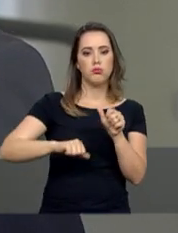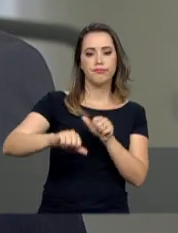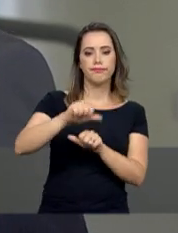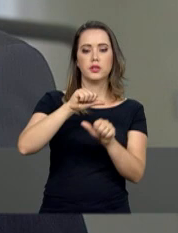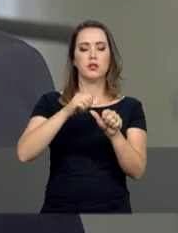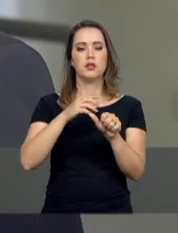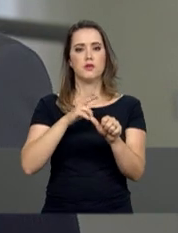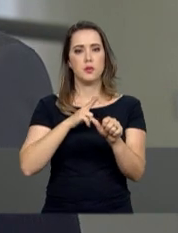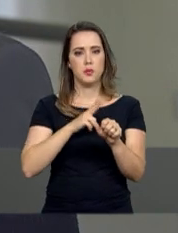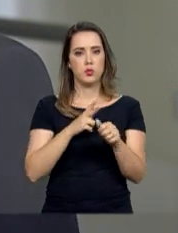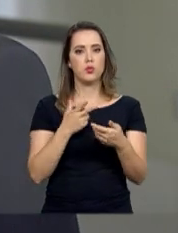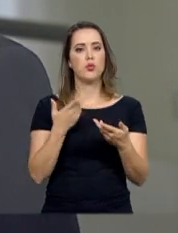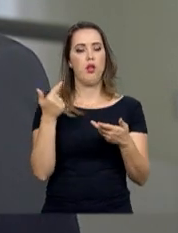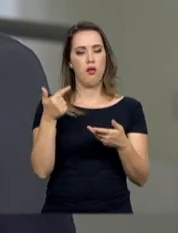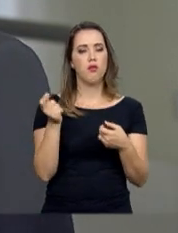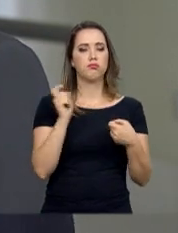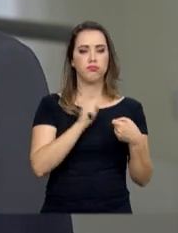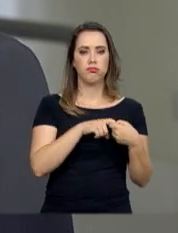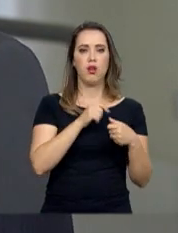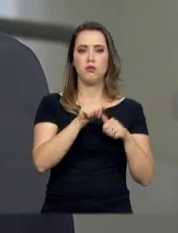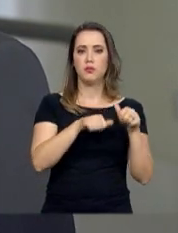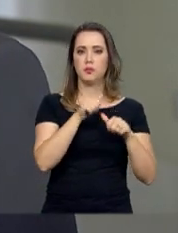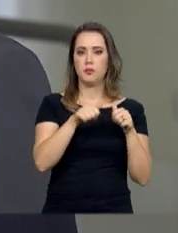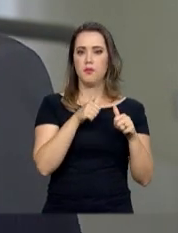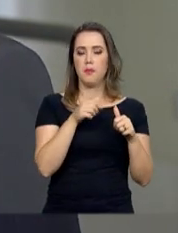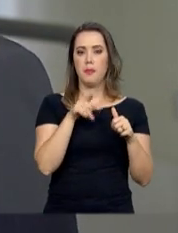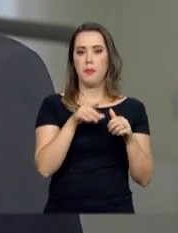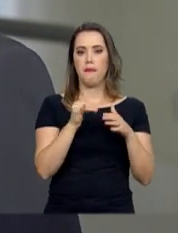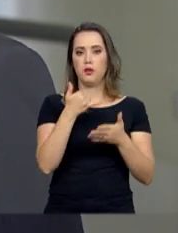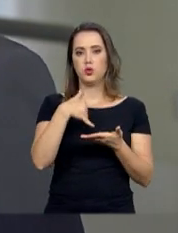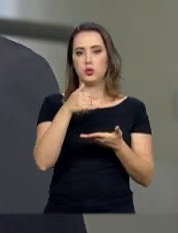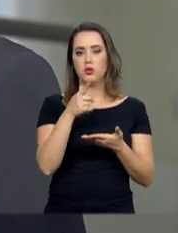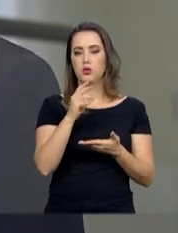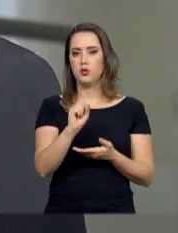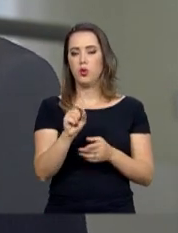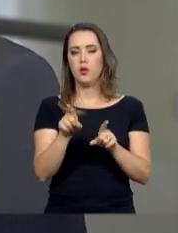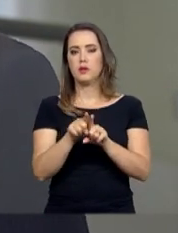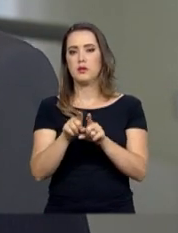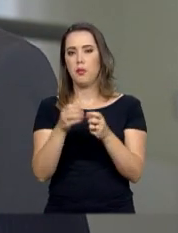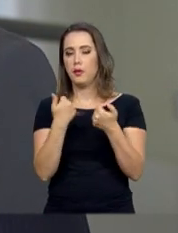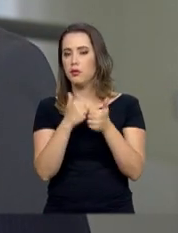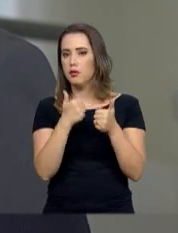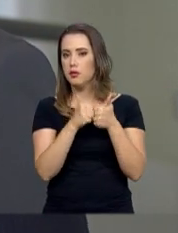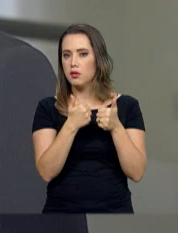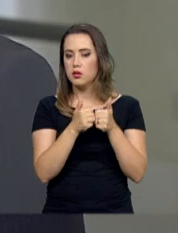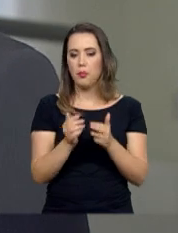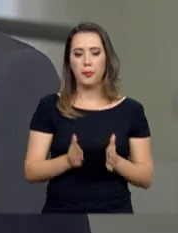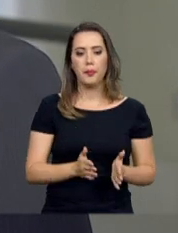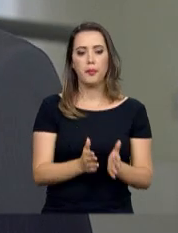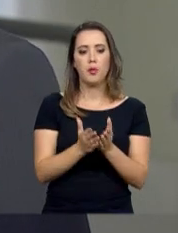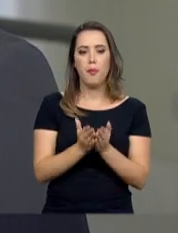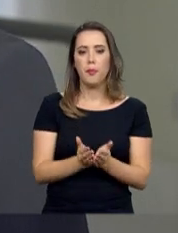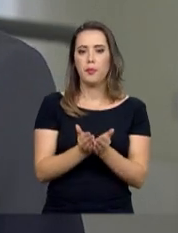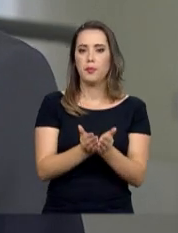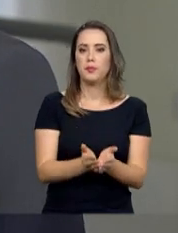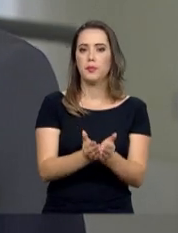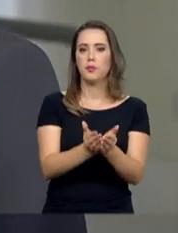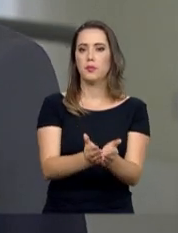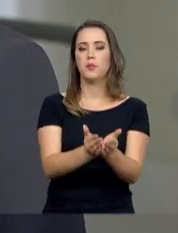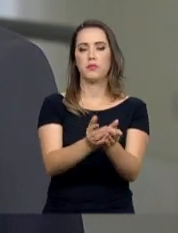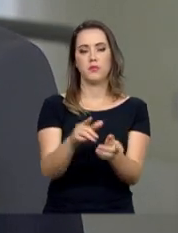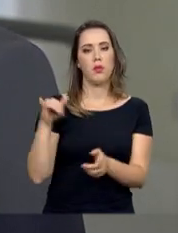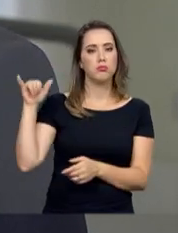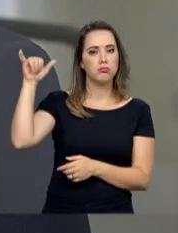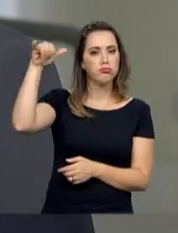Então está havendo uma retomada forte no setor de óleo e gás. Setor de transporte, tanto de rodovia, ferrovias, portos e aeroportos.